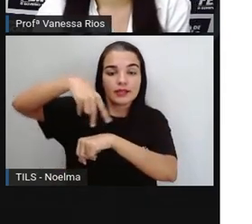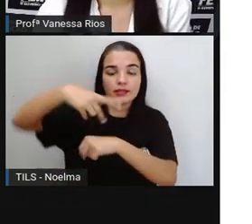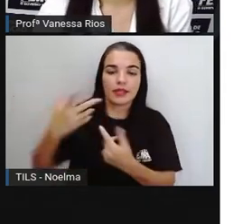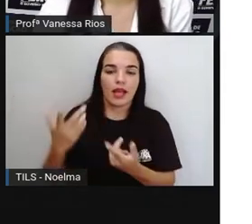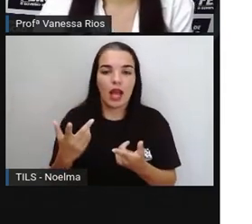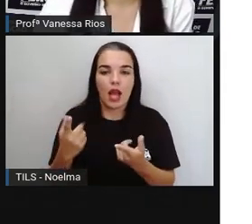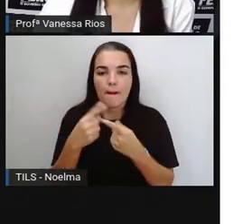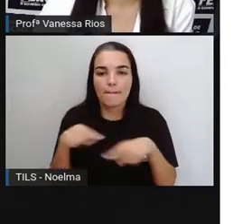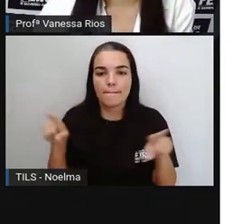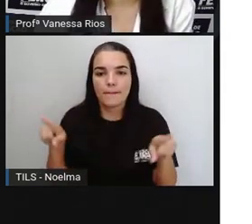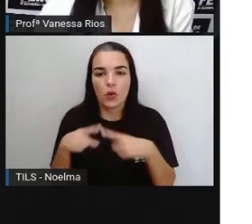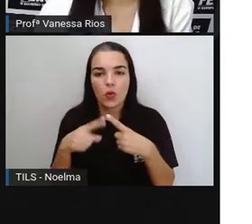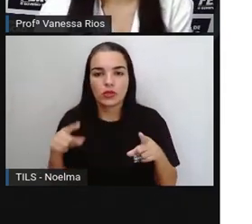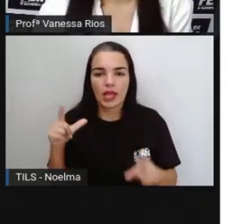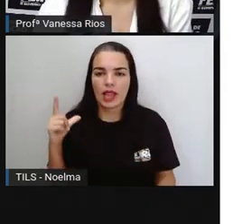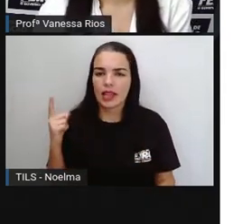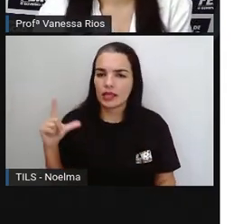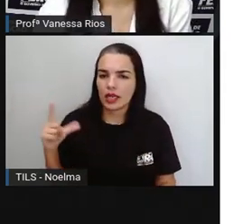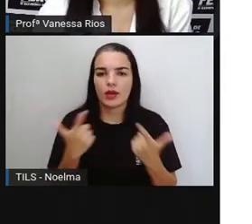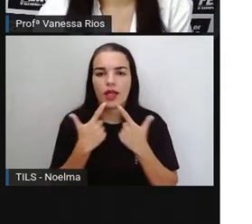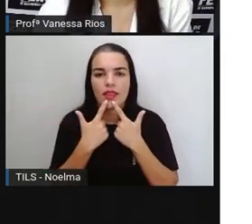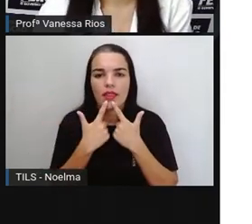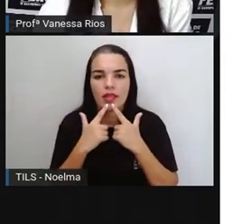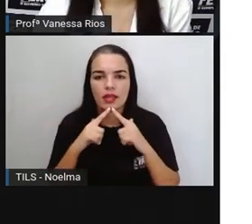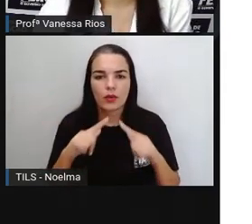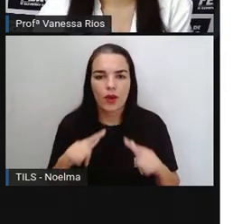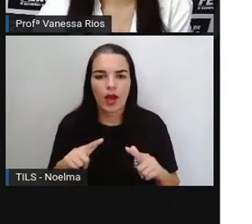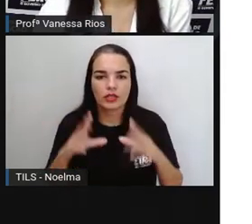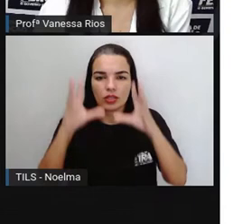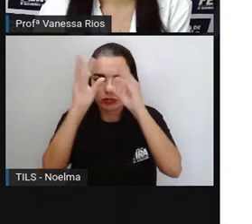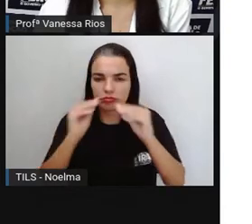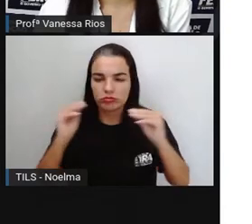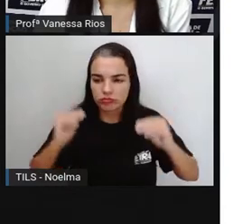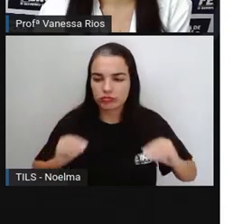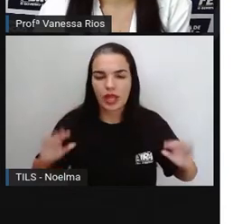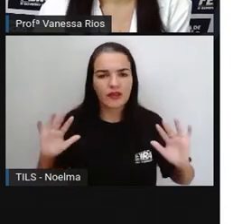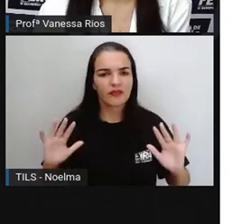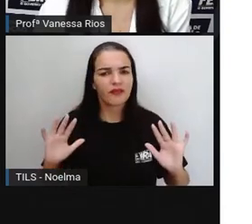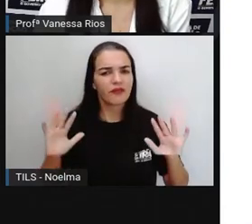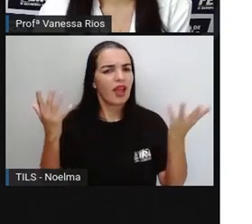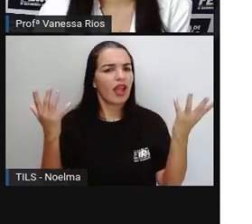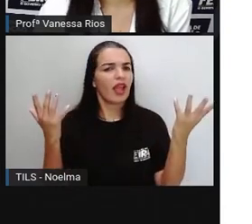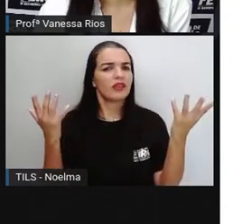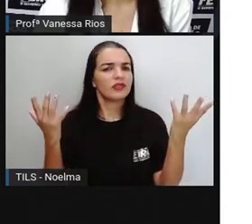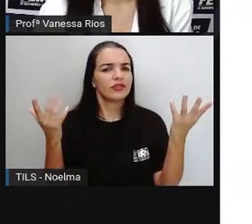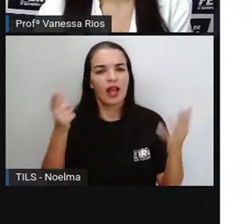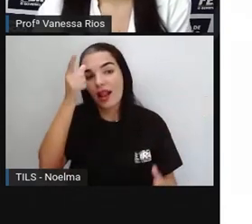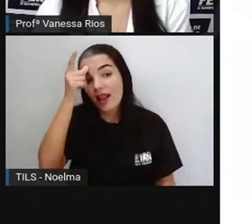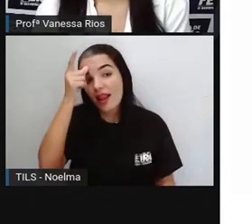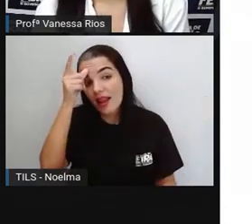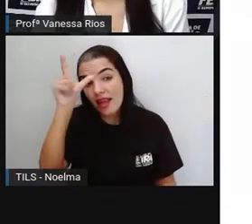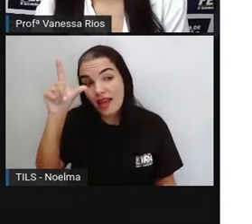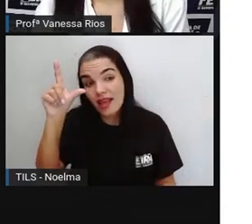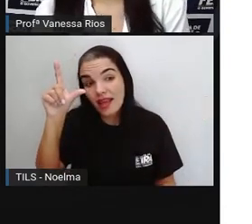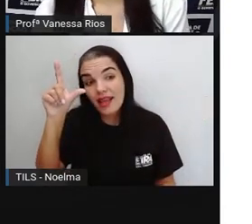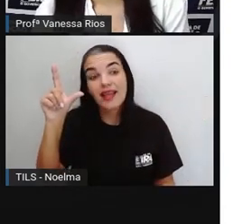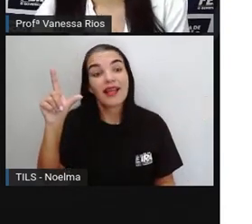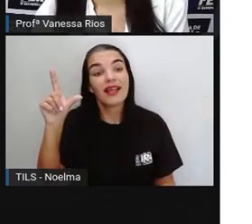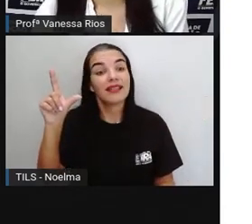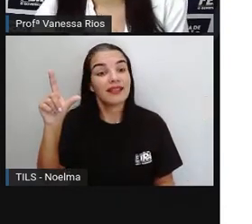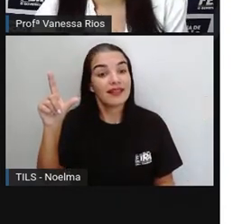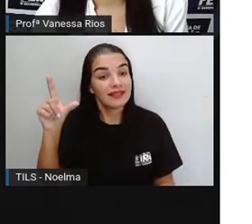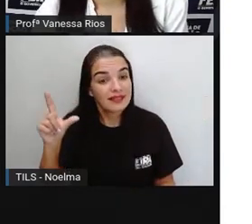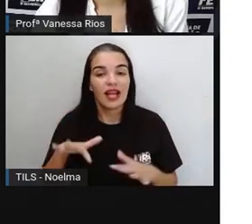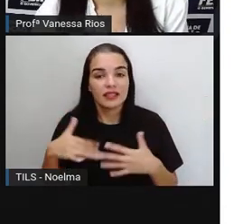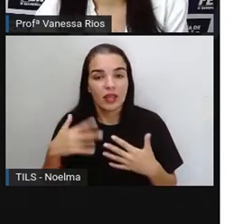linguagem, culinária, rituais, festas, feiras, lendas. E aí dentro desse grupo